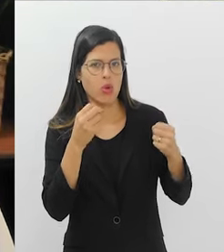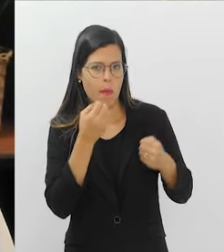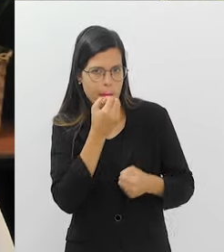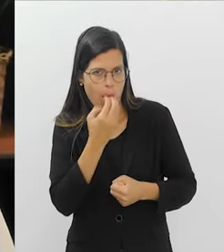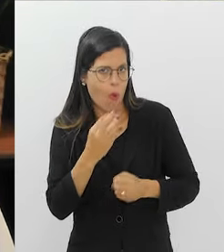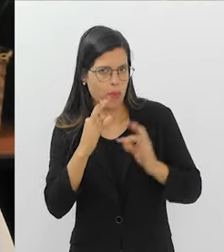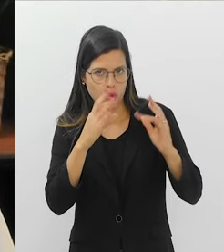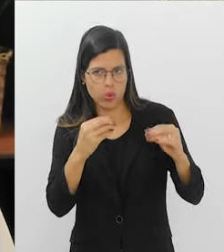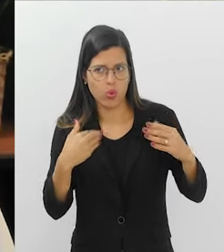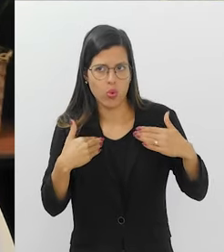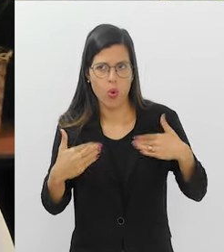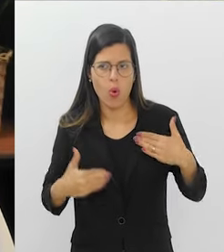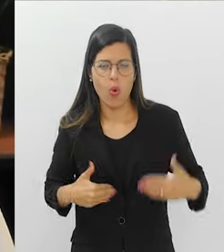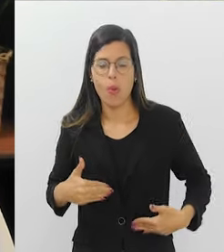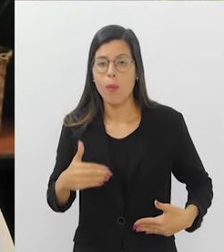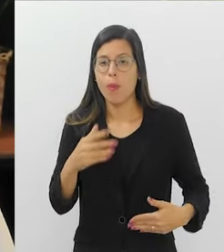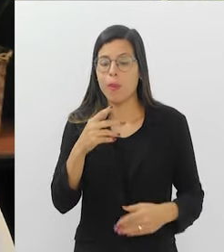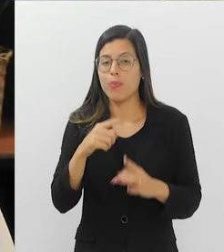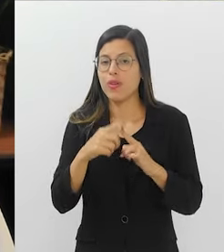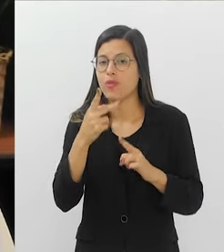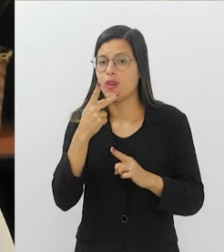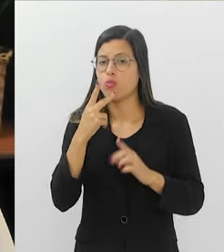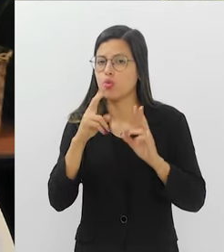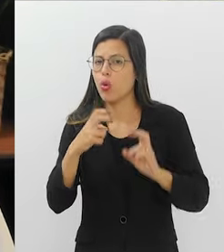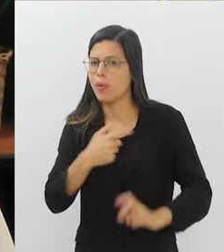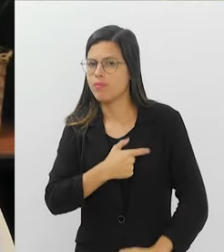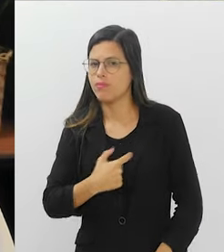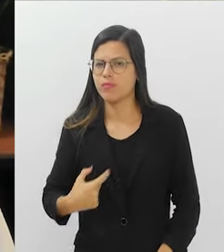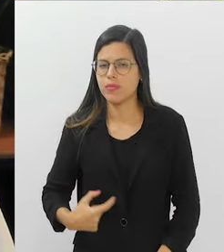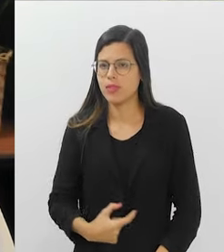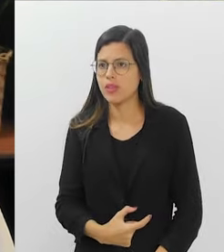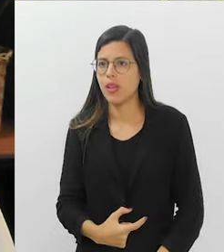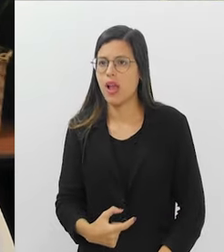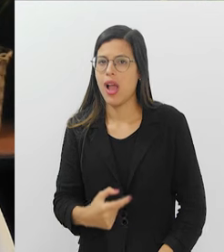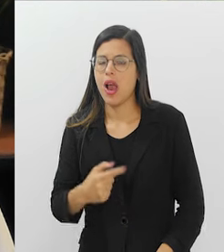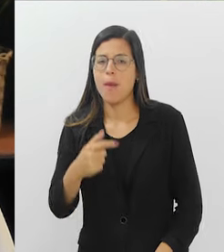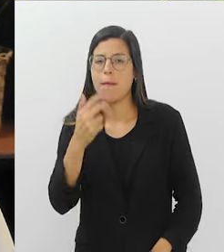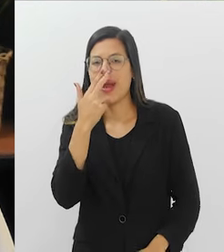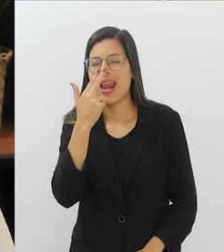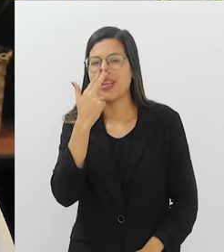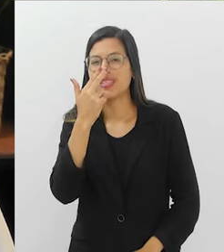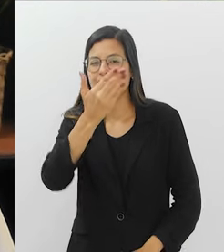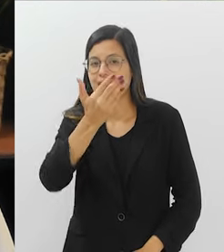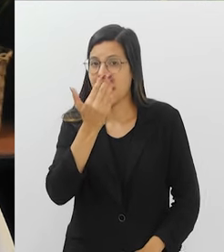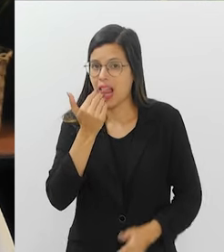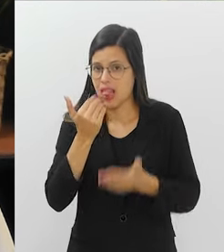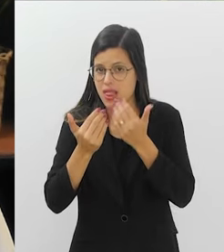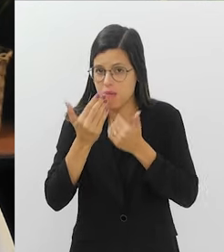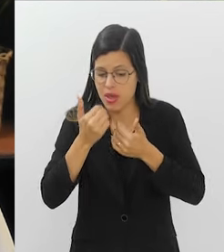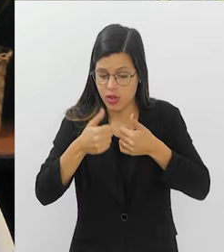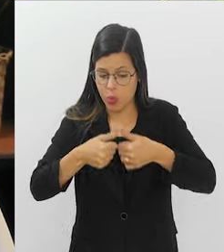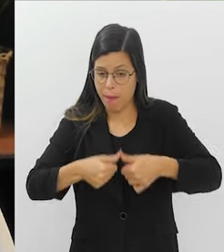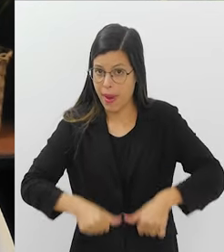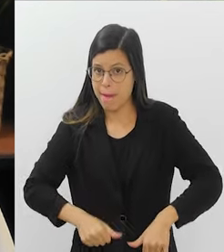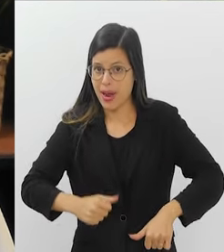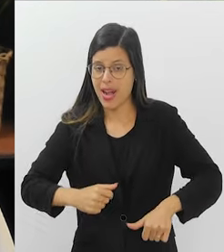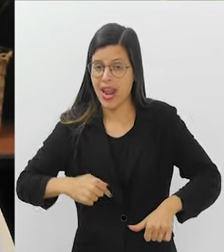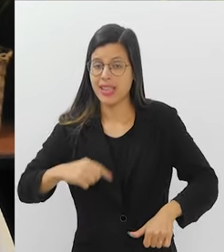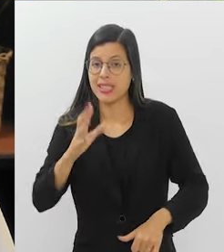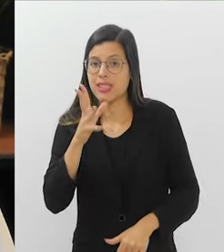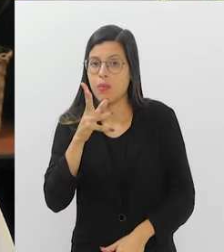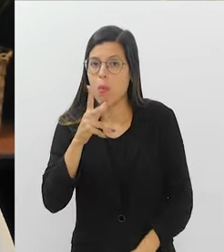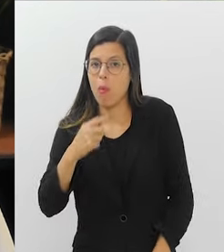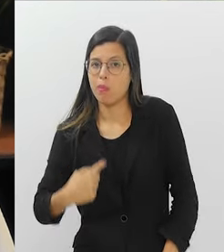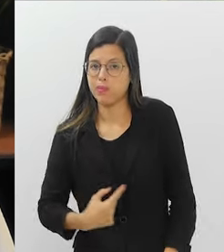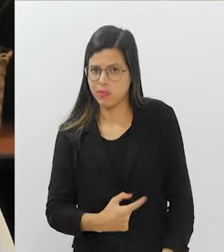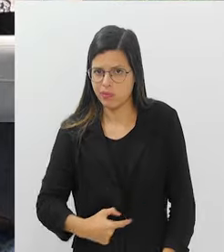faz bem para todo o corpo, mas a senhora falou desse trânsito intestinal. Justamente. Quanto mais aquele alimento permanece dentro do intestino, é mais